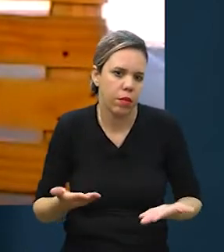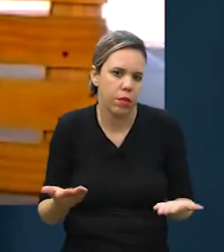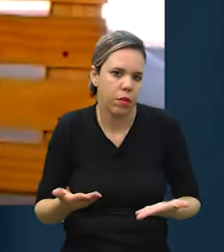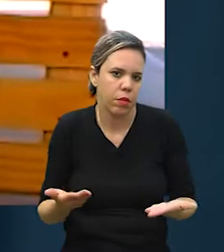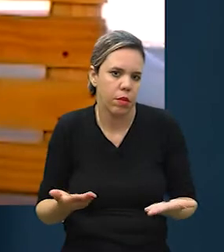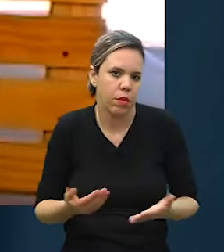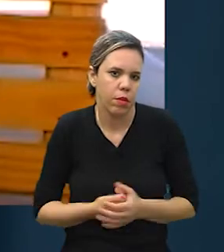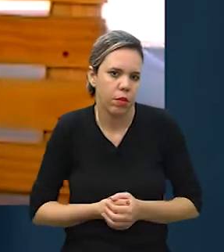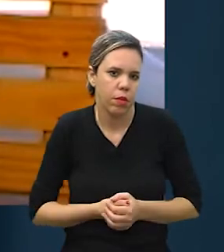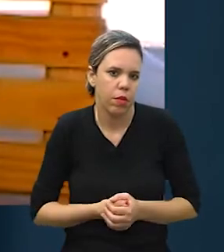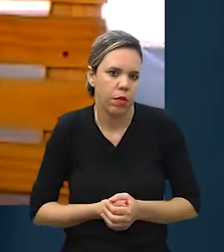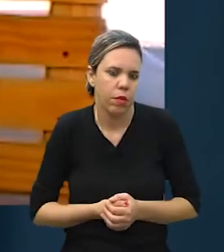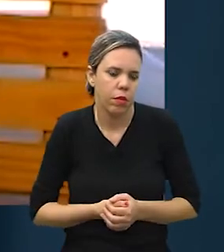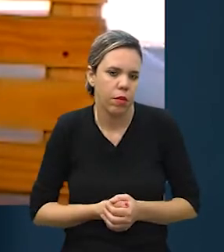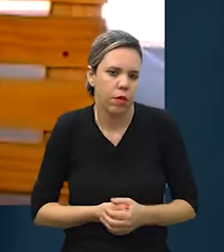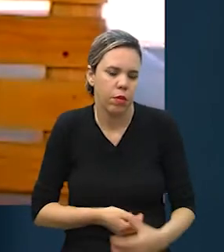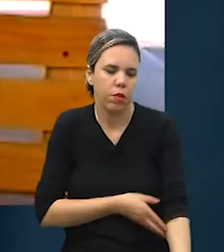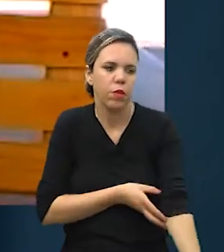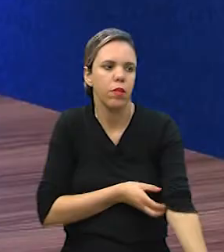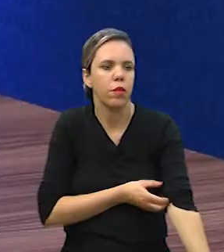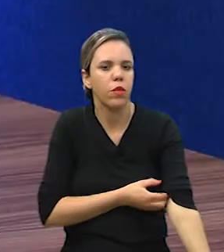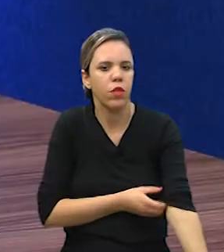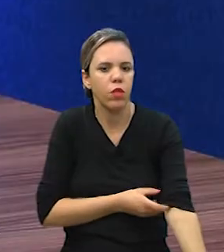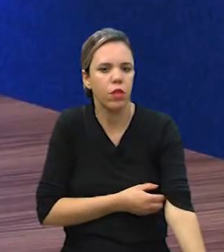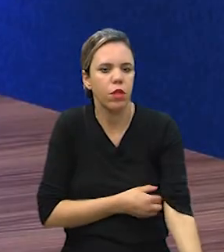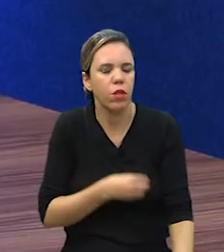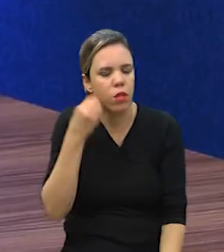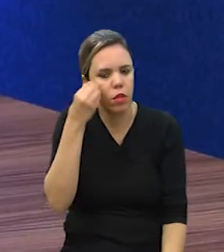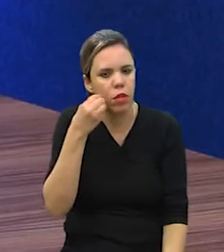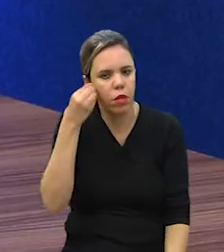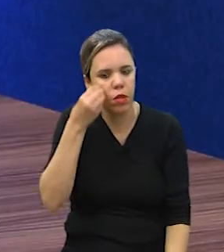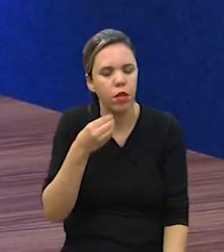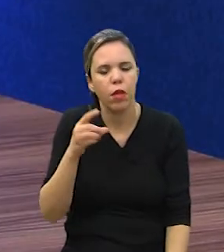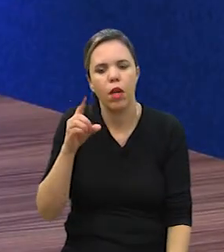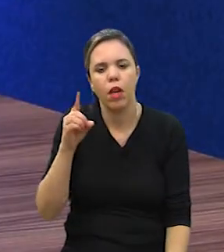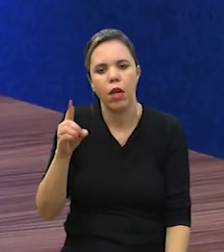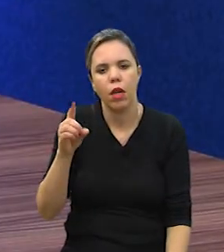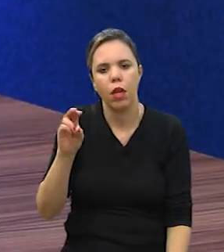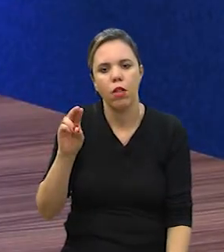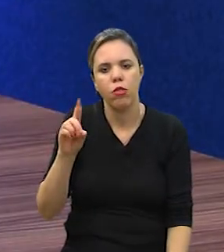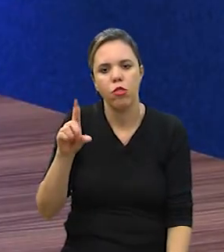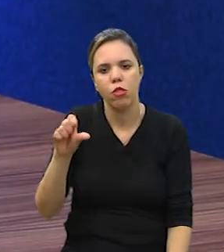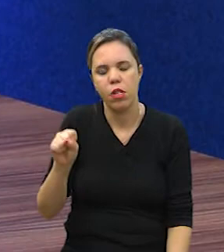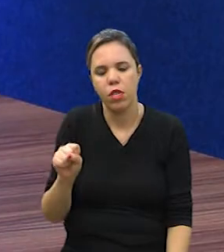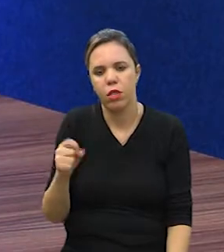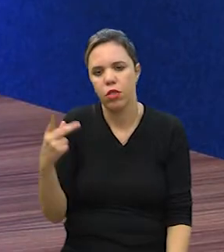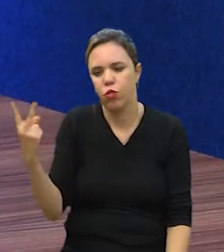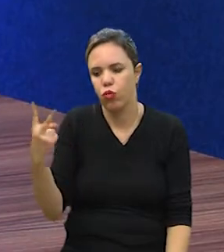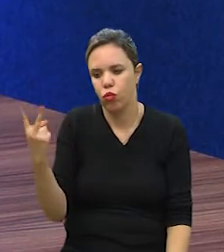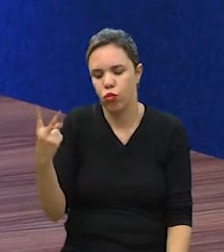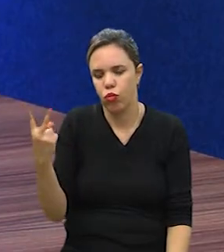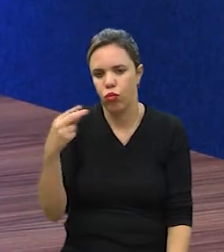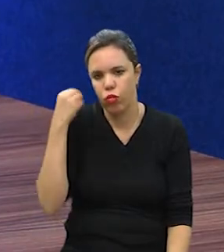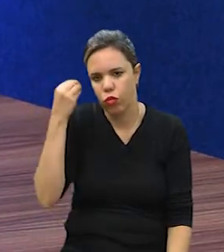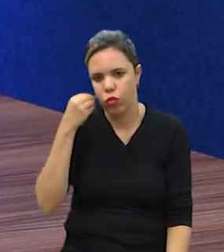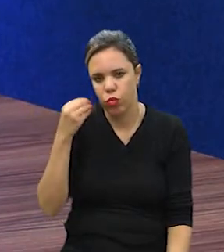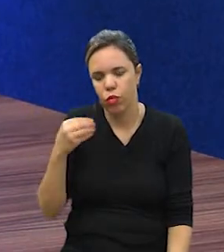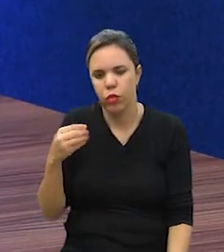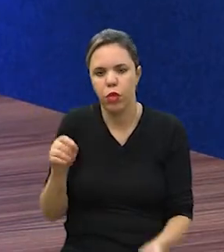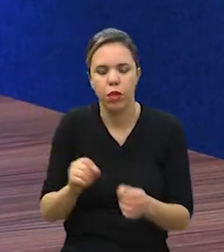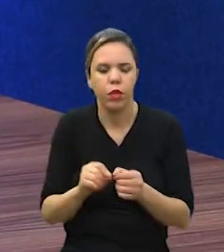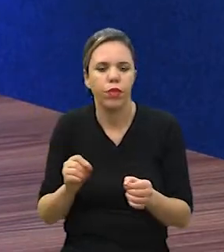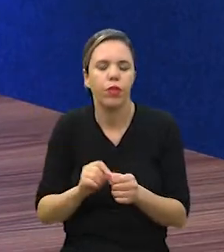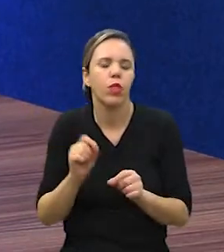Hoje a gente também tem bastante essa meta. Quando você fala da experiência do Douglas e da sua, vocês